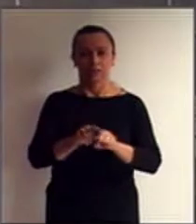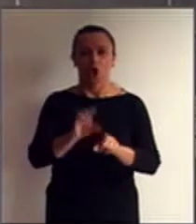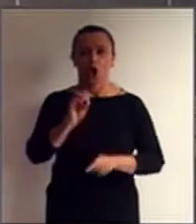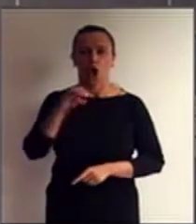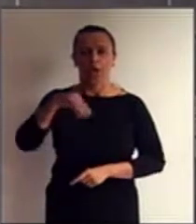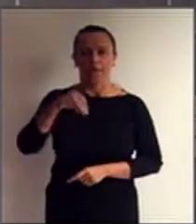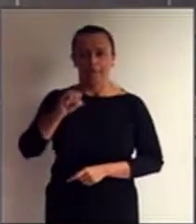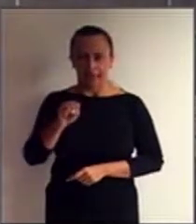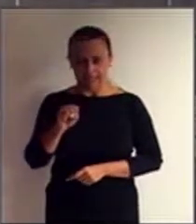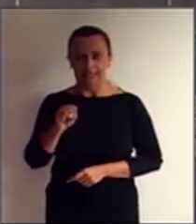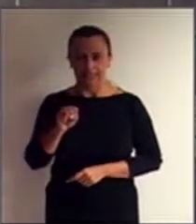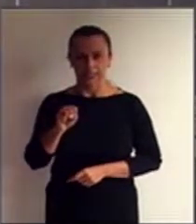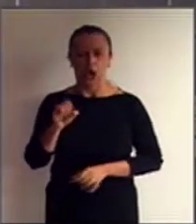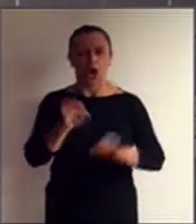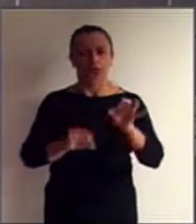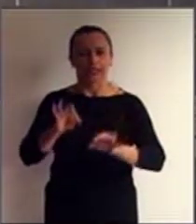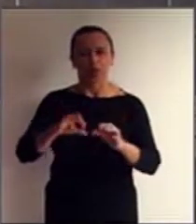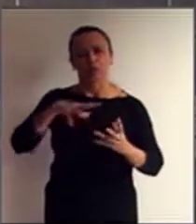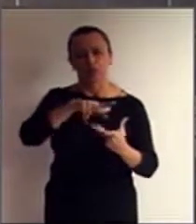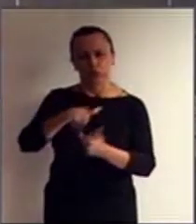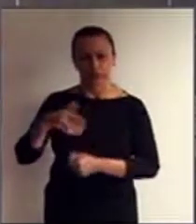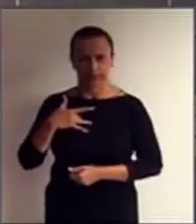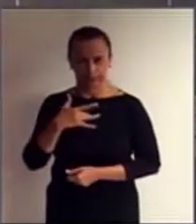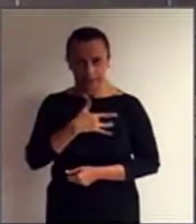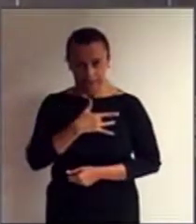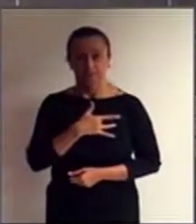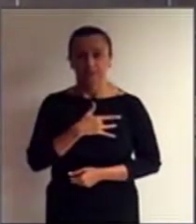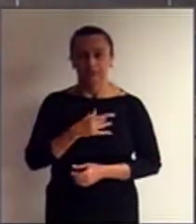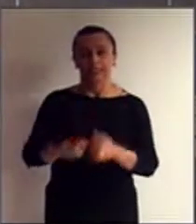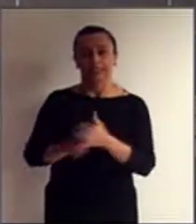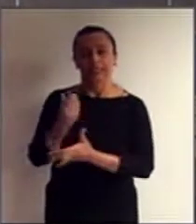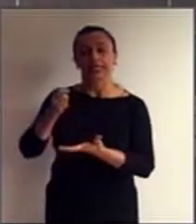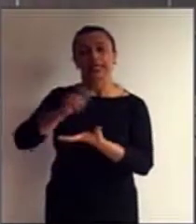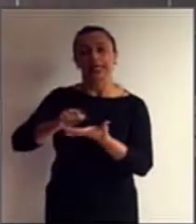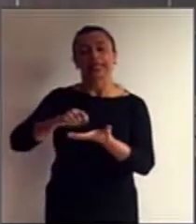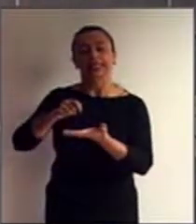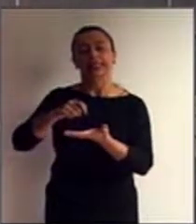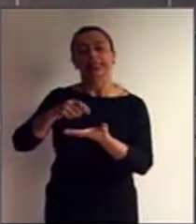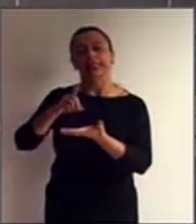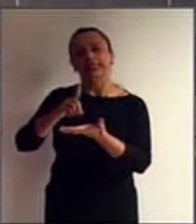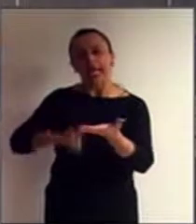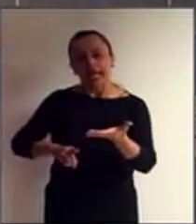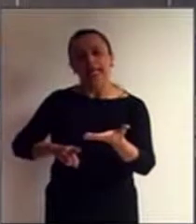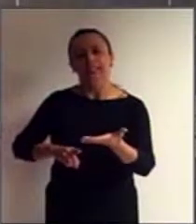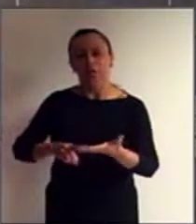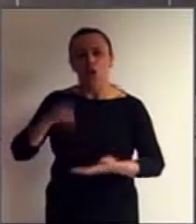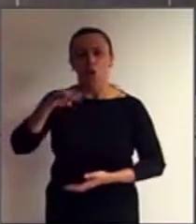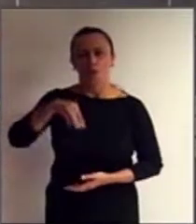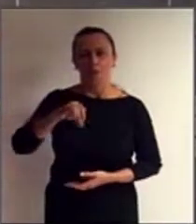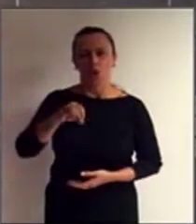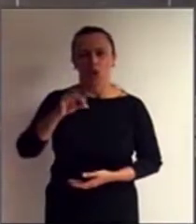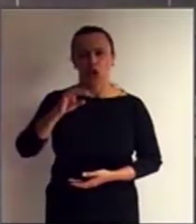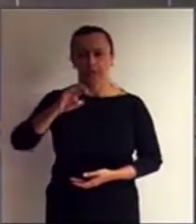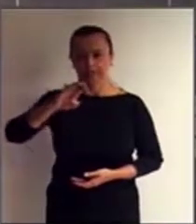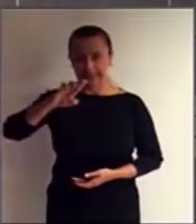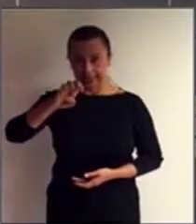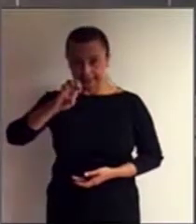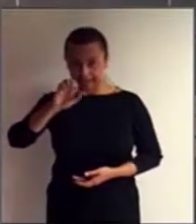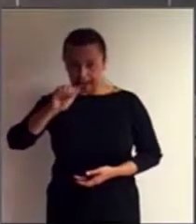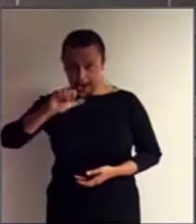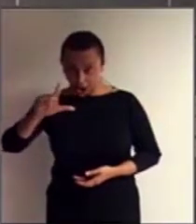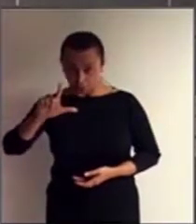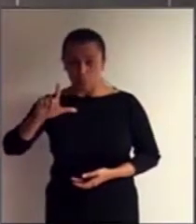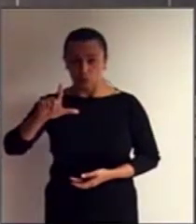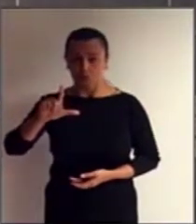elaborou a Declaração de Montreal sobre deficiência intelectual. E visava,